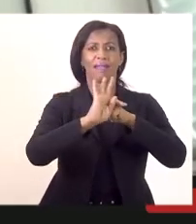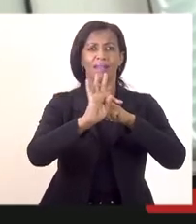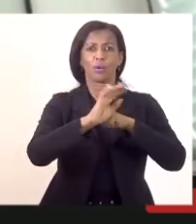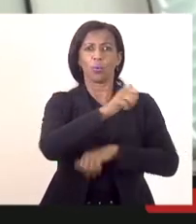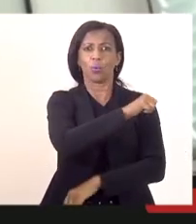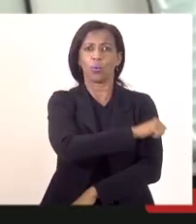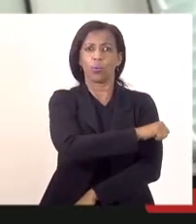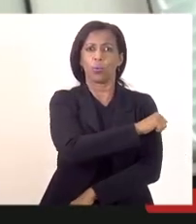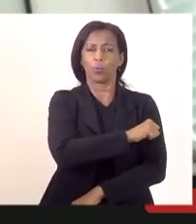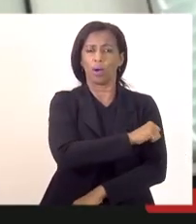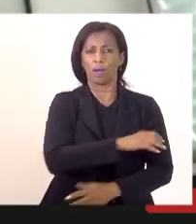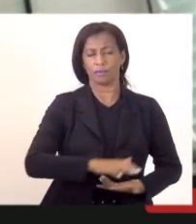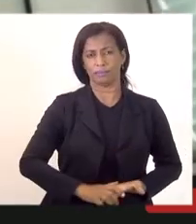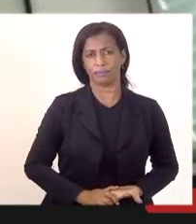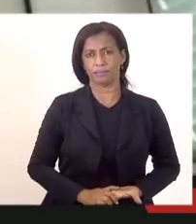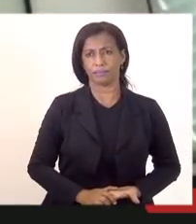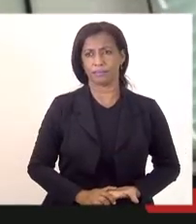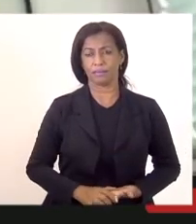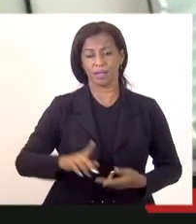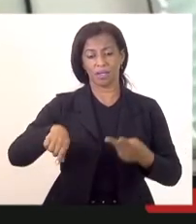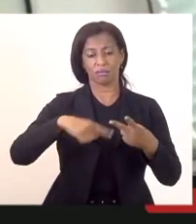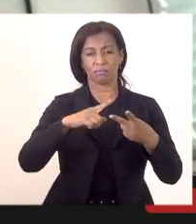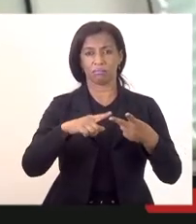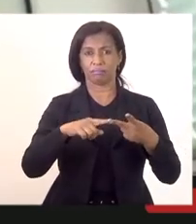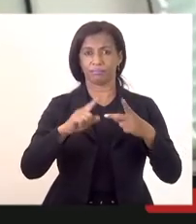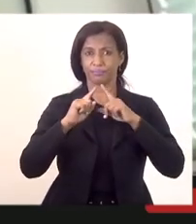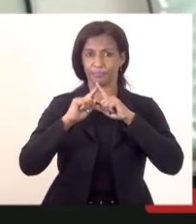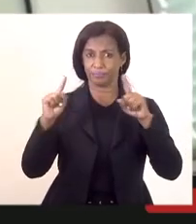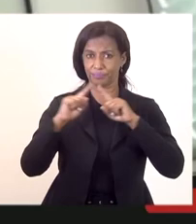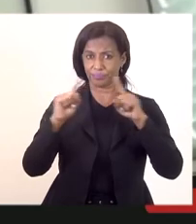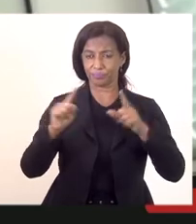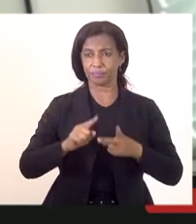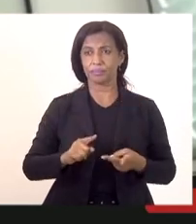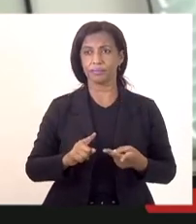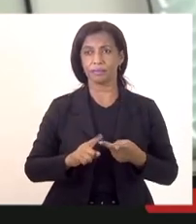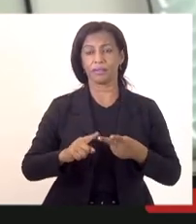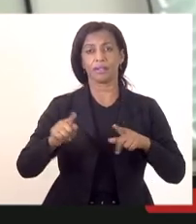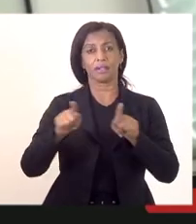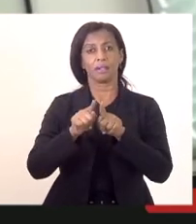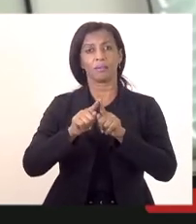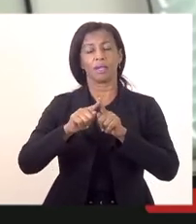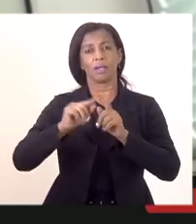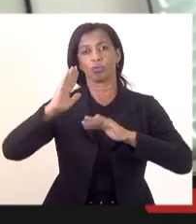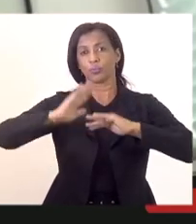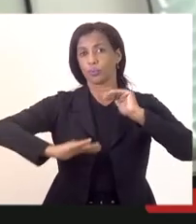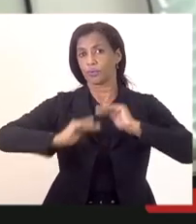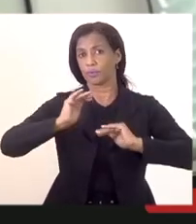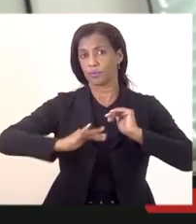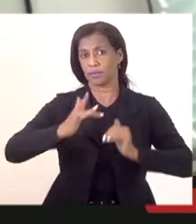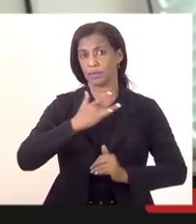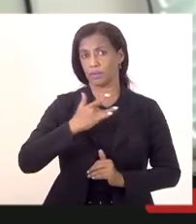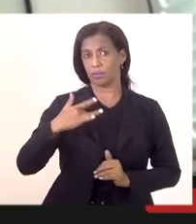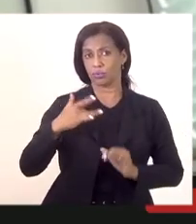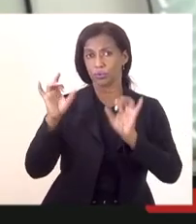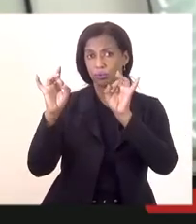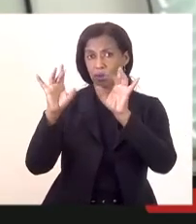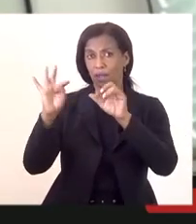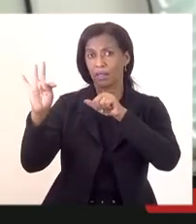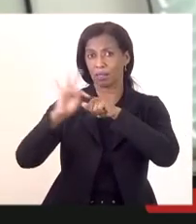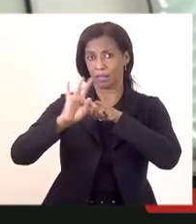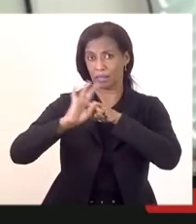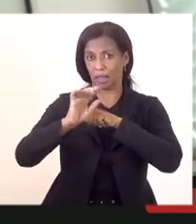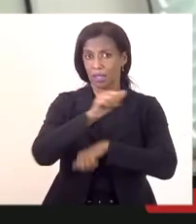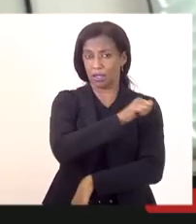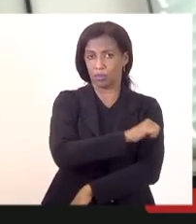Então, esse é o segundo questionamento, secretário, em relação aos profissionais de saúde, especialmente aos técnicos